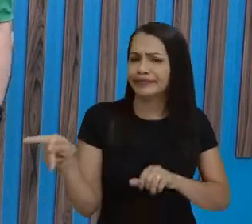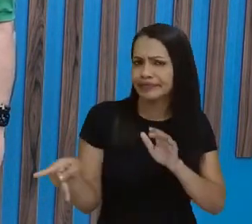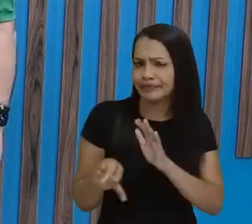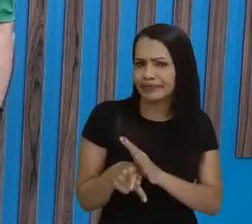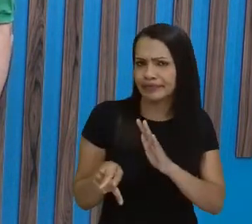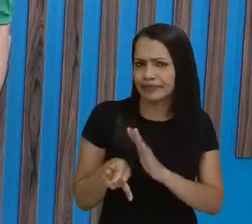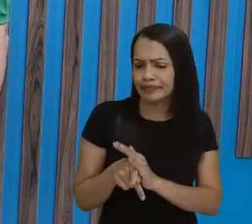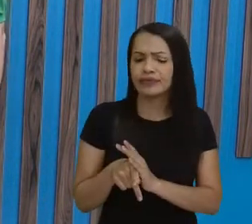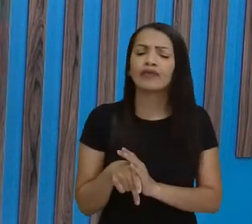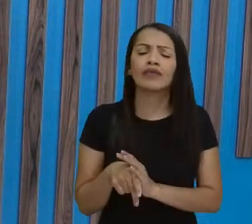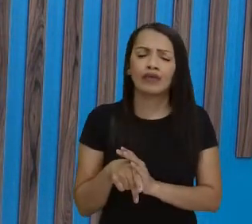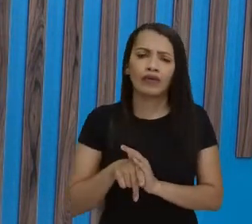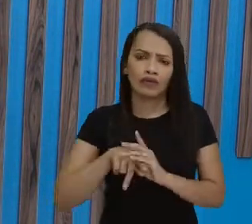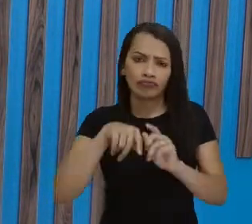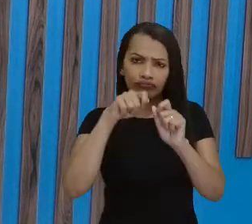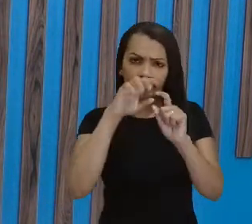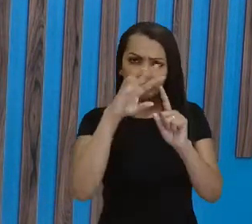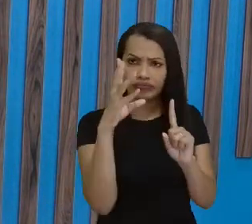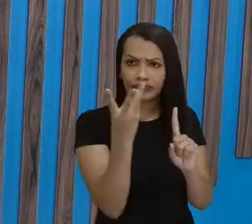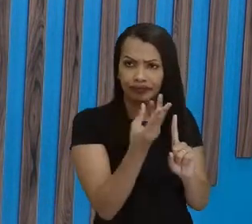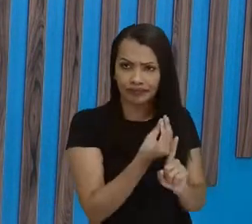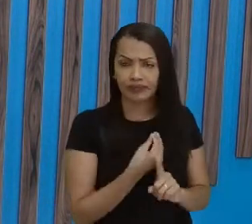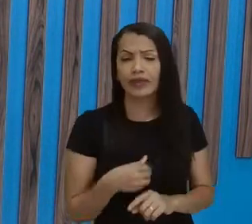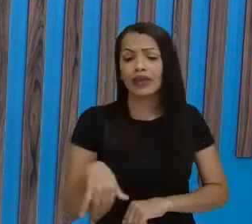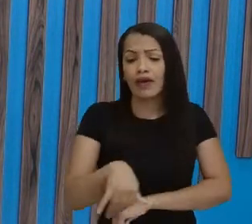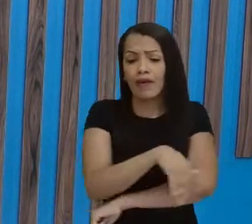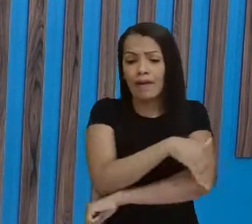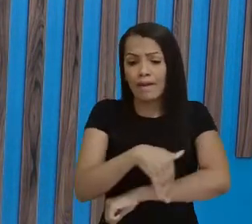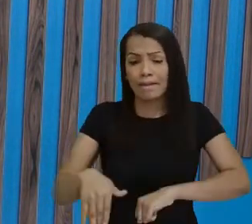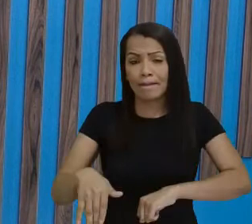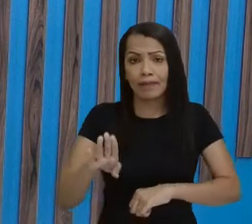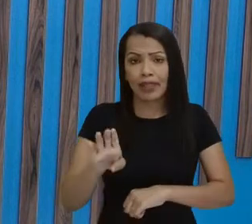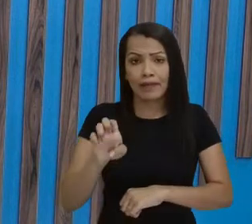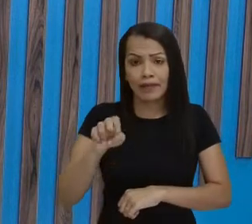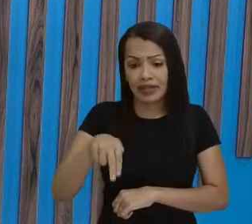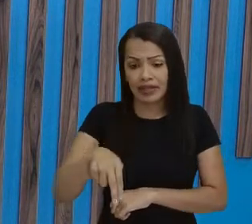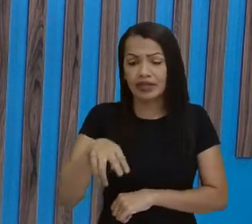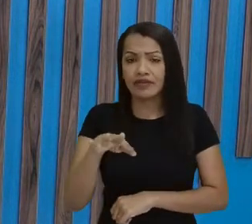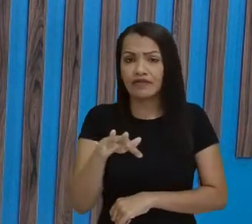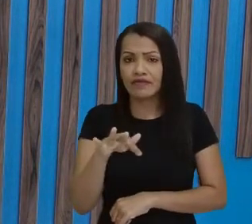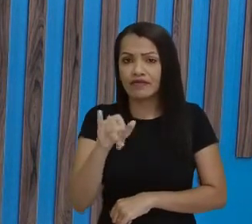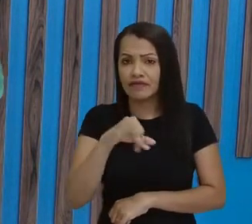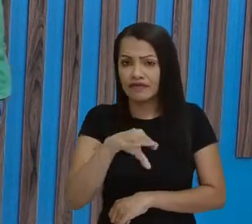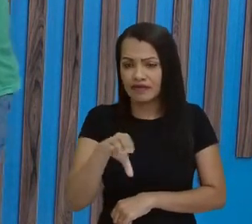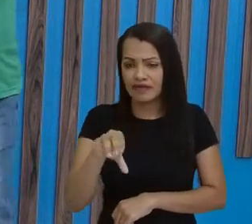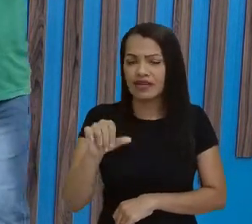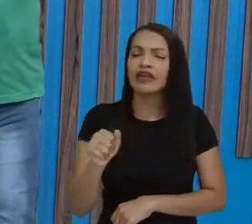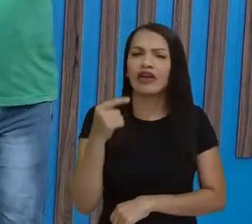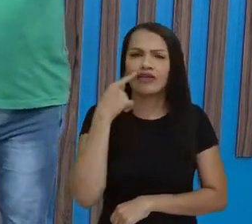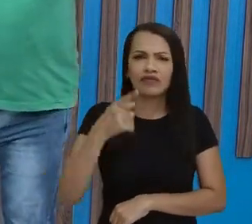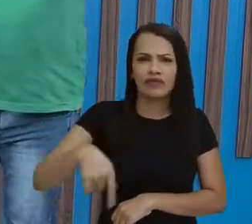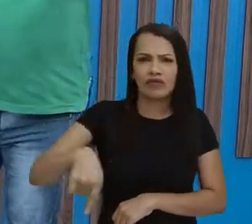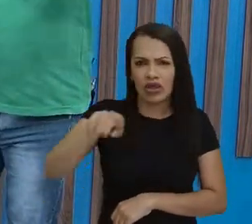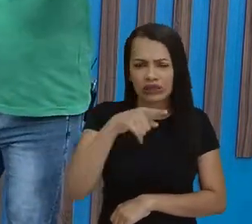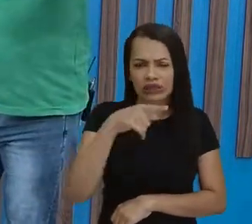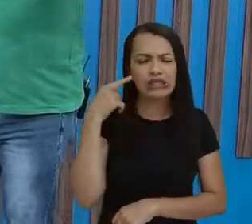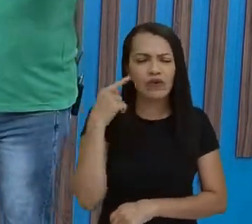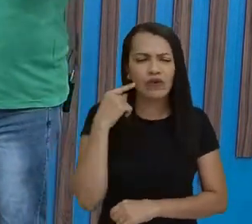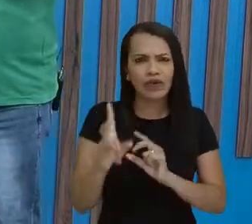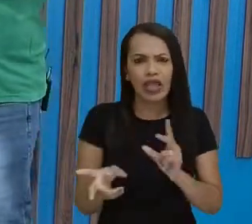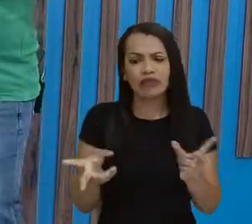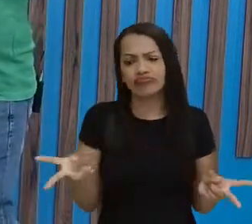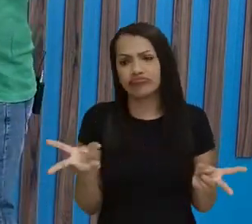e Artístico Nacional. E tá aqui, ó, na Rua Benfica, no bairro do Recife. Você tá vindo pela Avenida Caxangá, sentido